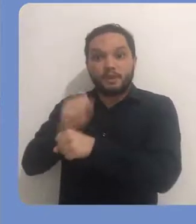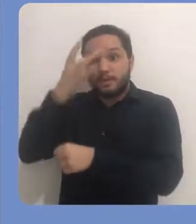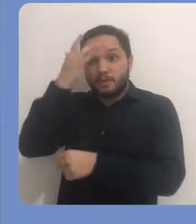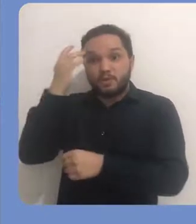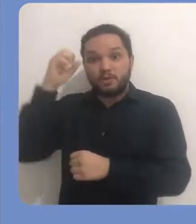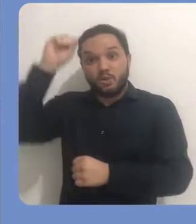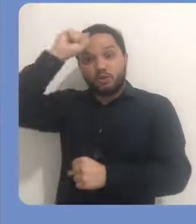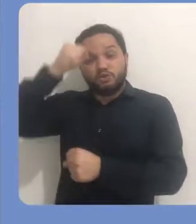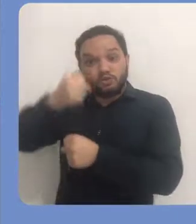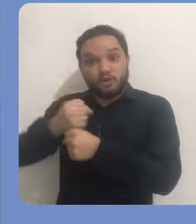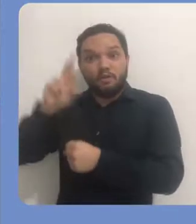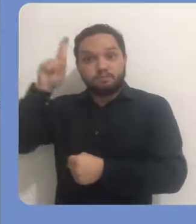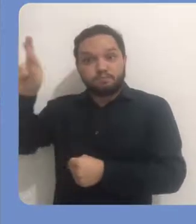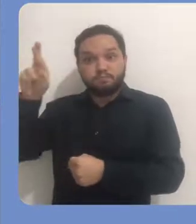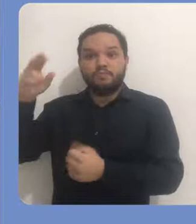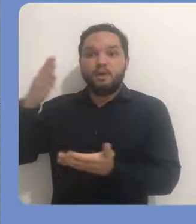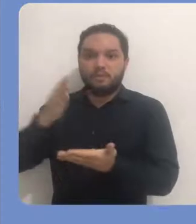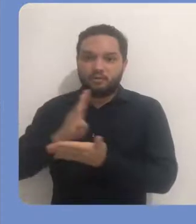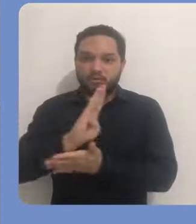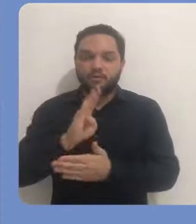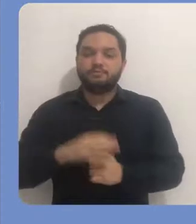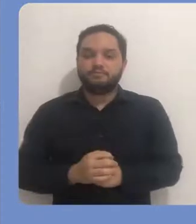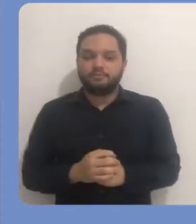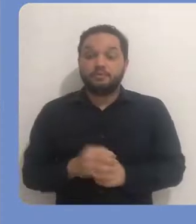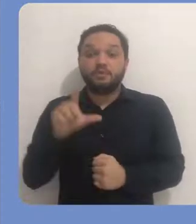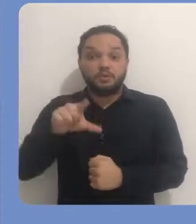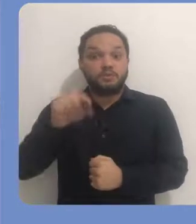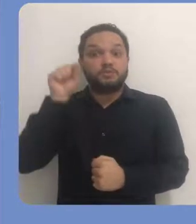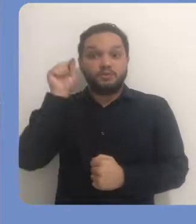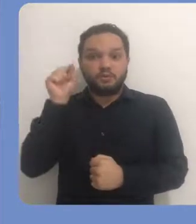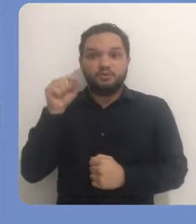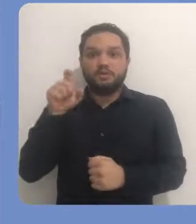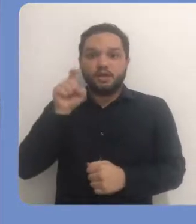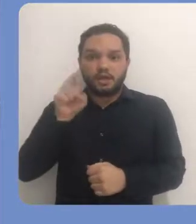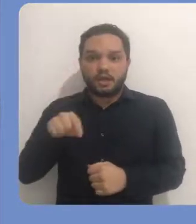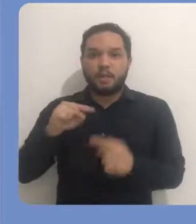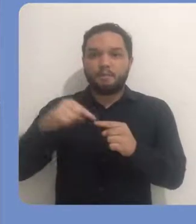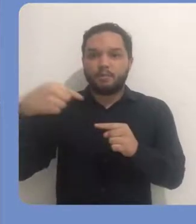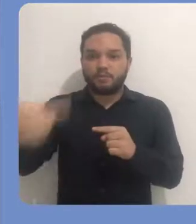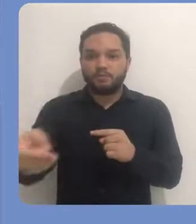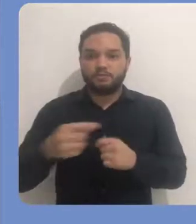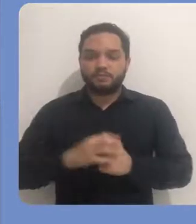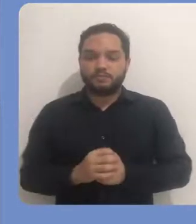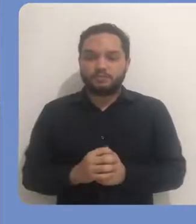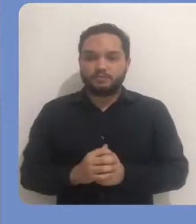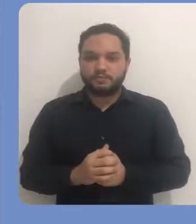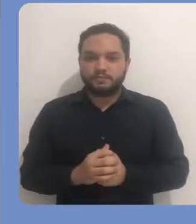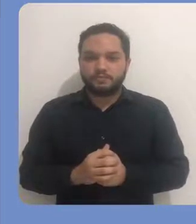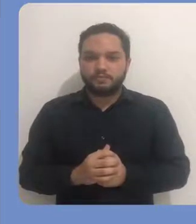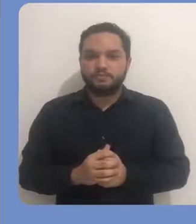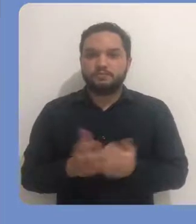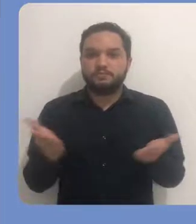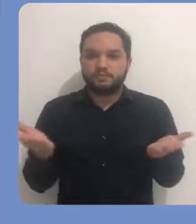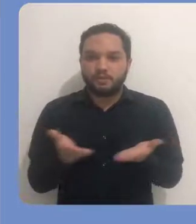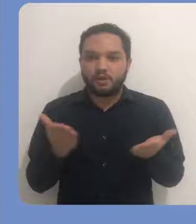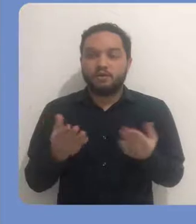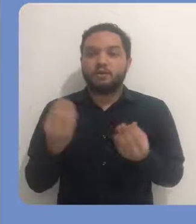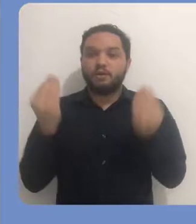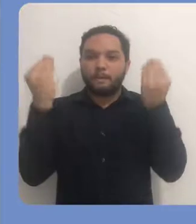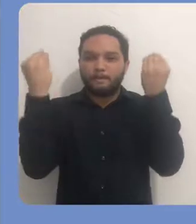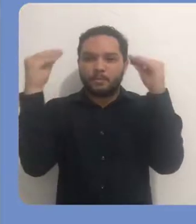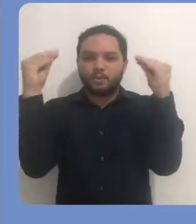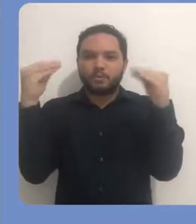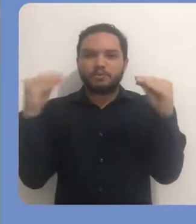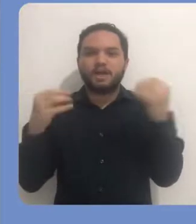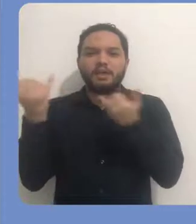condicionada ao aceite. Selecionada a sua coleção, clique em Próximo. Você deve